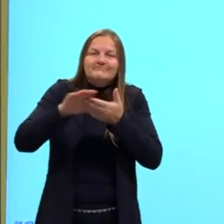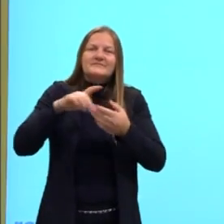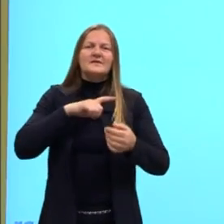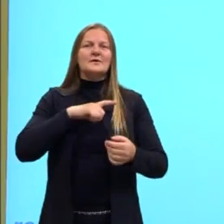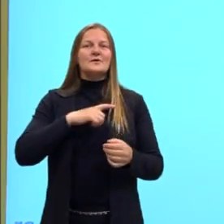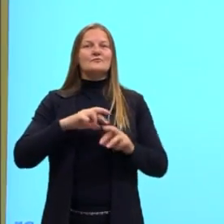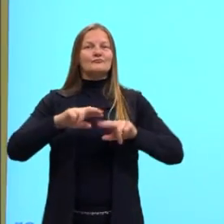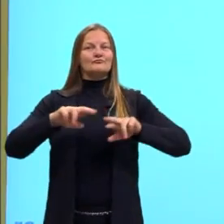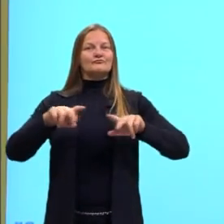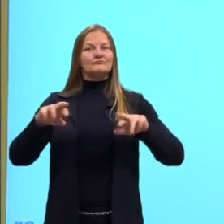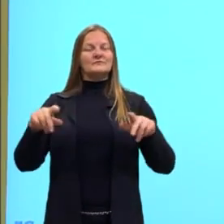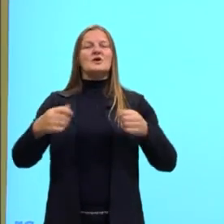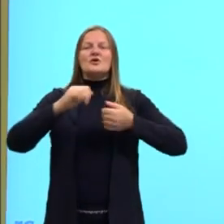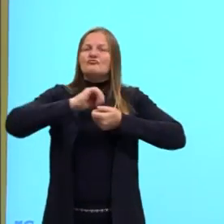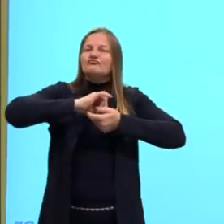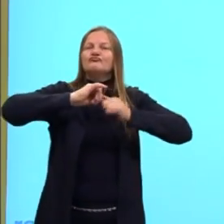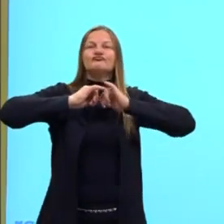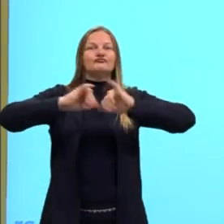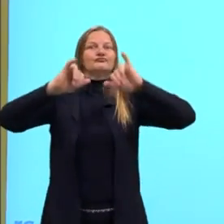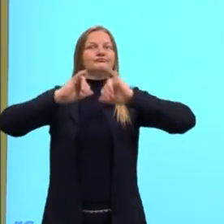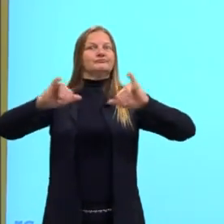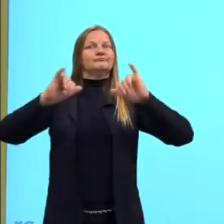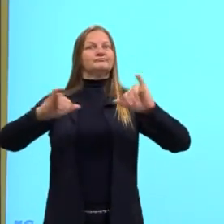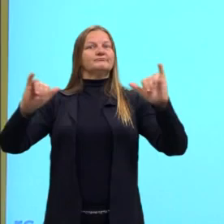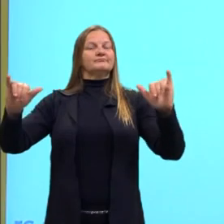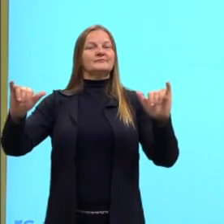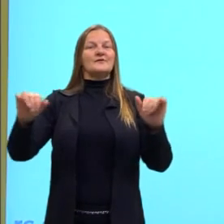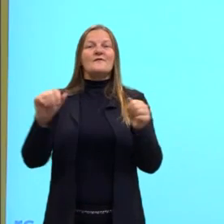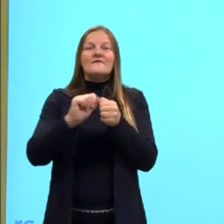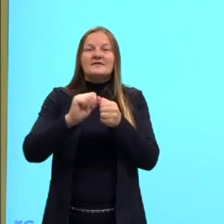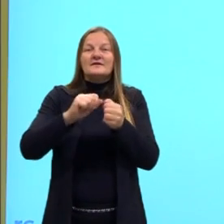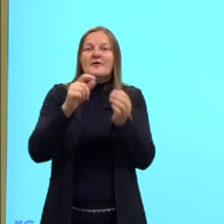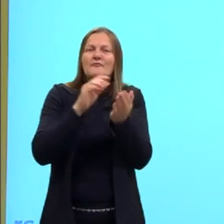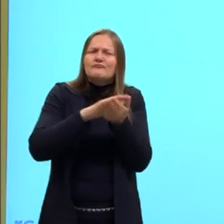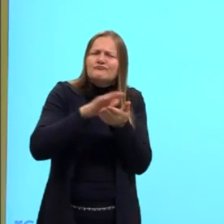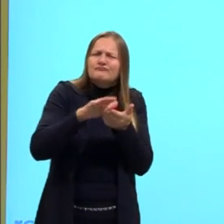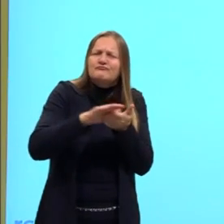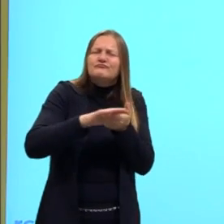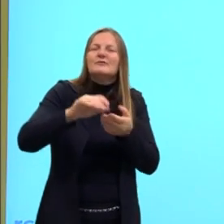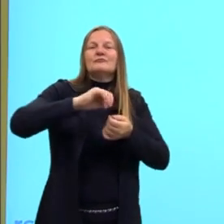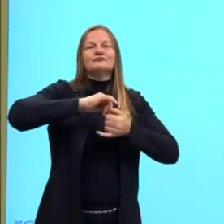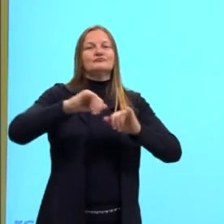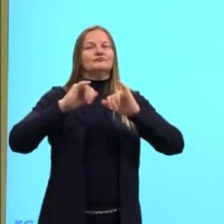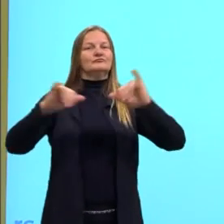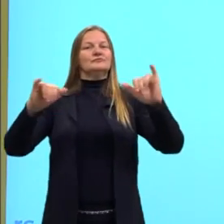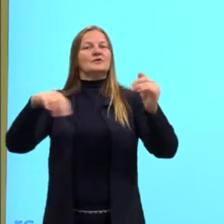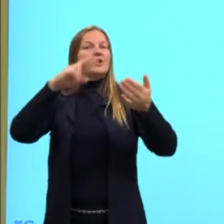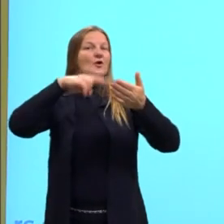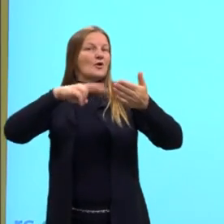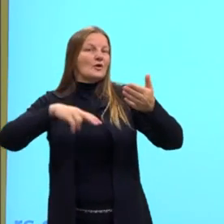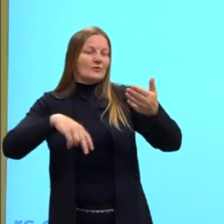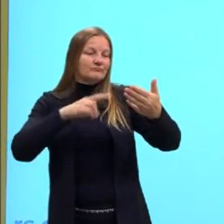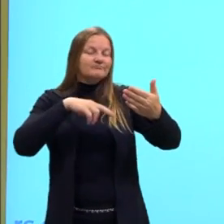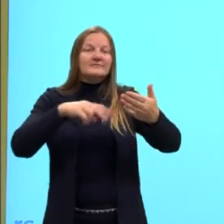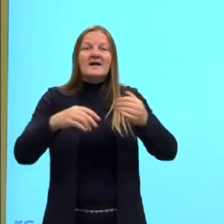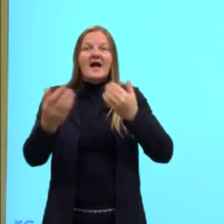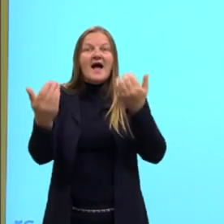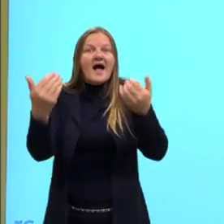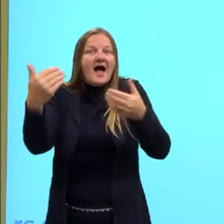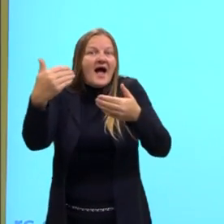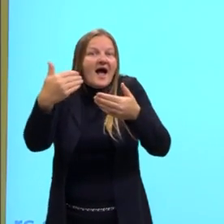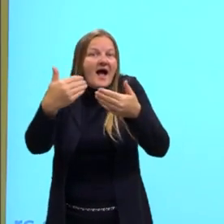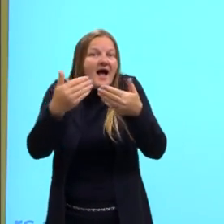divulgação. E a divulgação vai ficando acessível para as pessoas poderem ler, poderem ter acesso